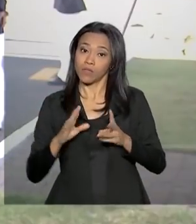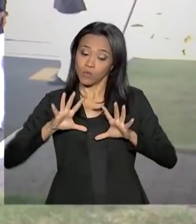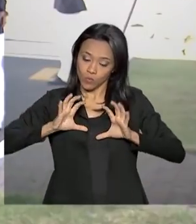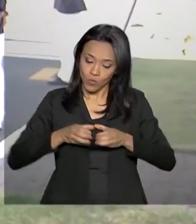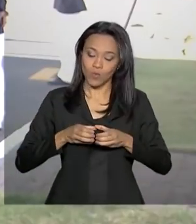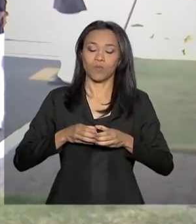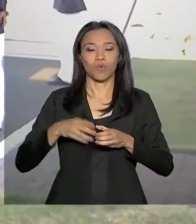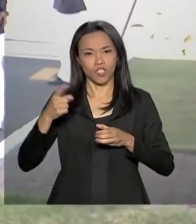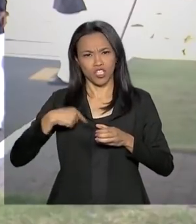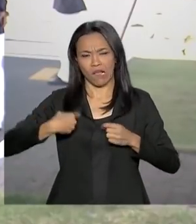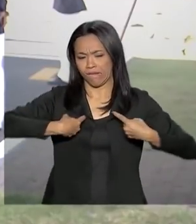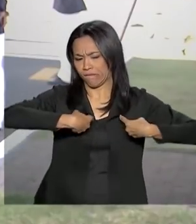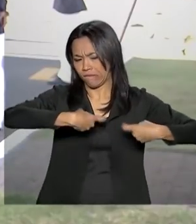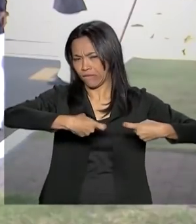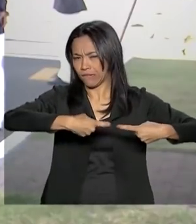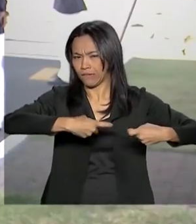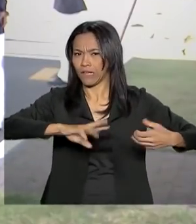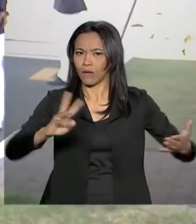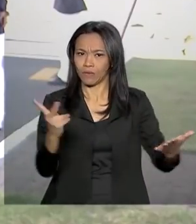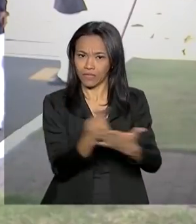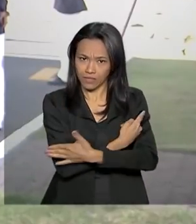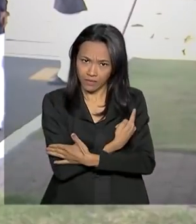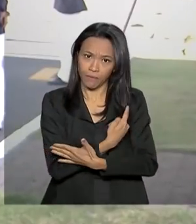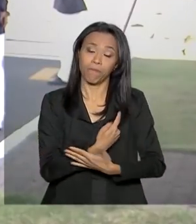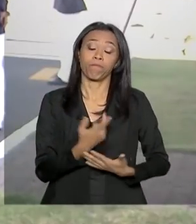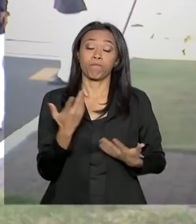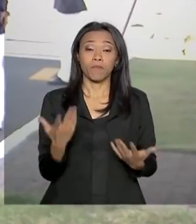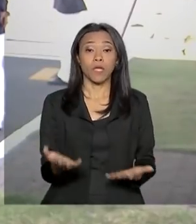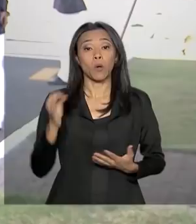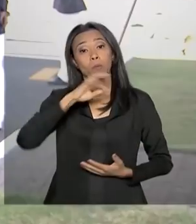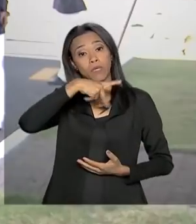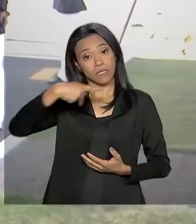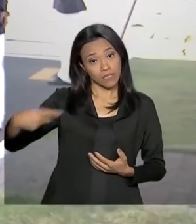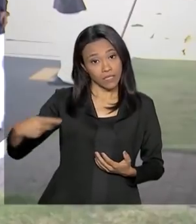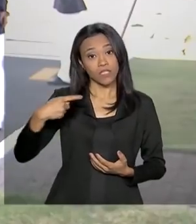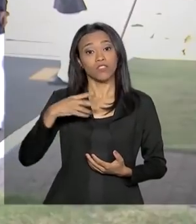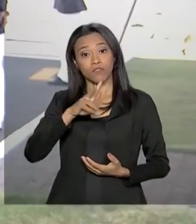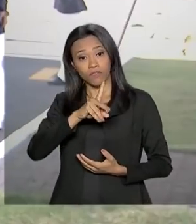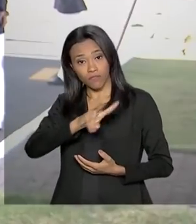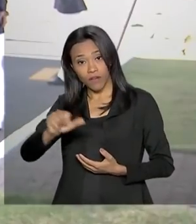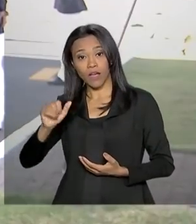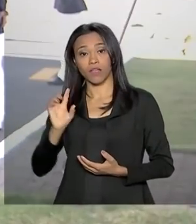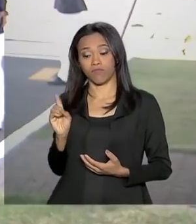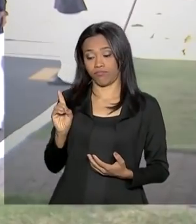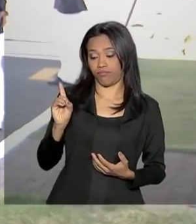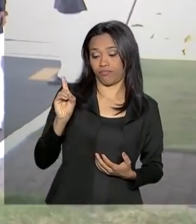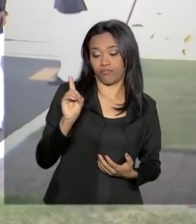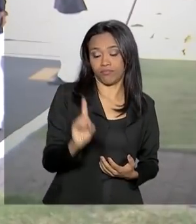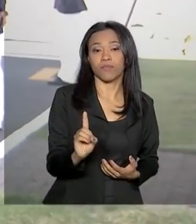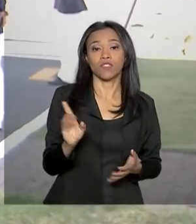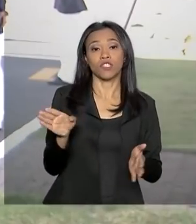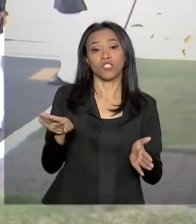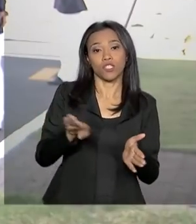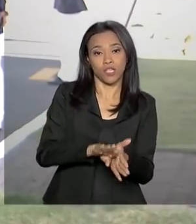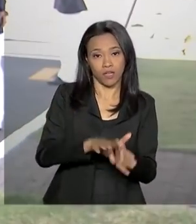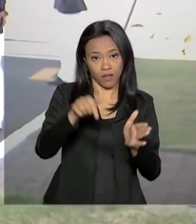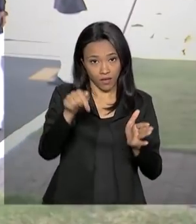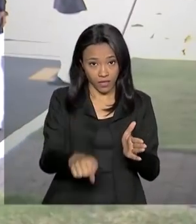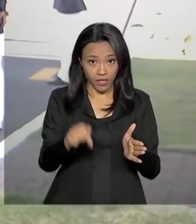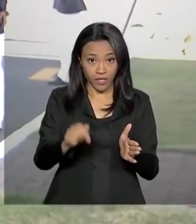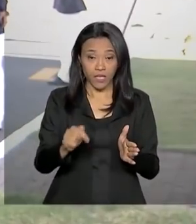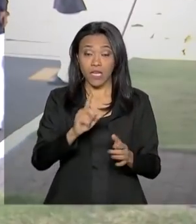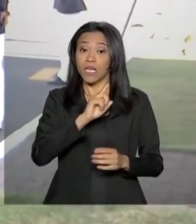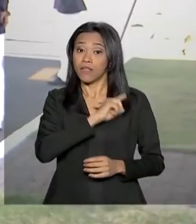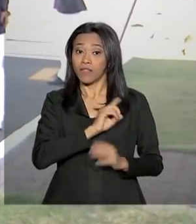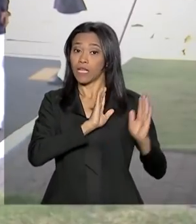armado já ocorrido na América do Sul. O presidente Jair Bolsonaro deve chegar em instantes. Ele vem direto da residência